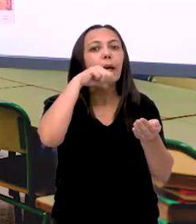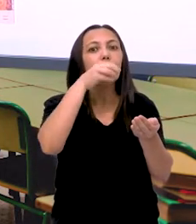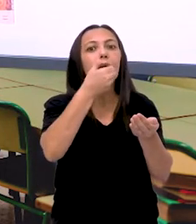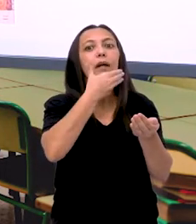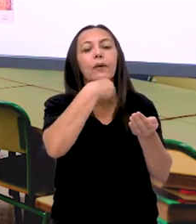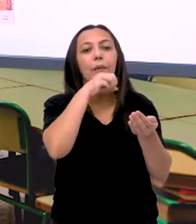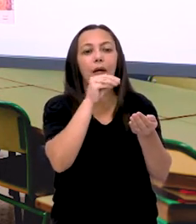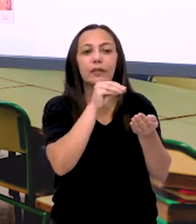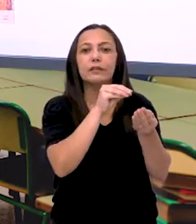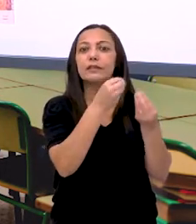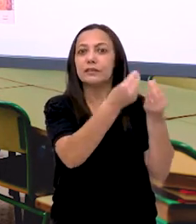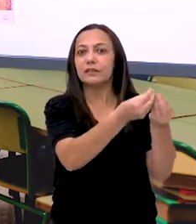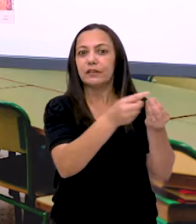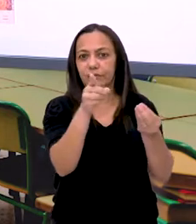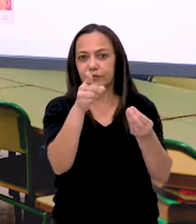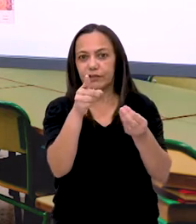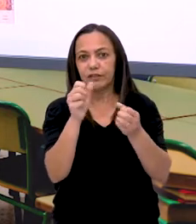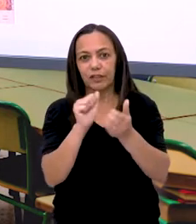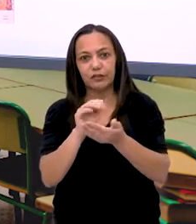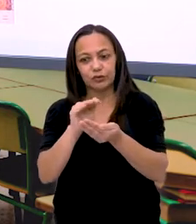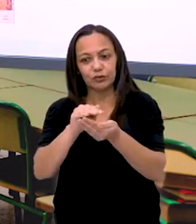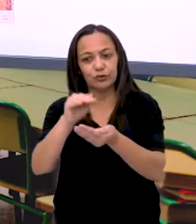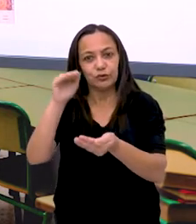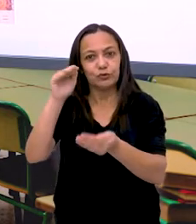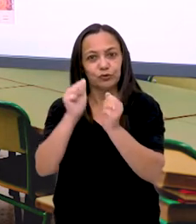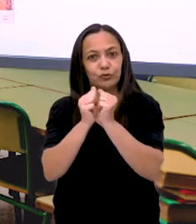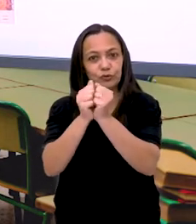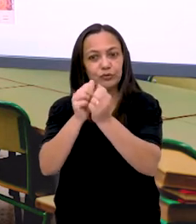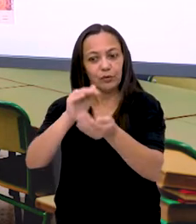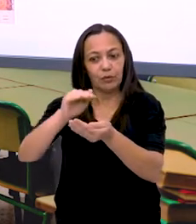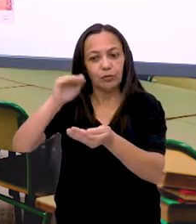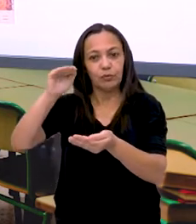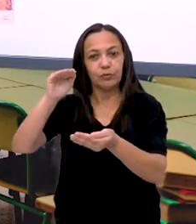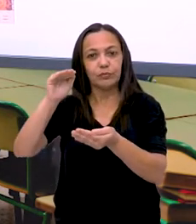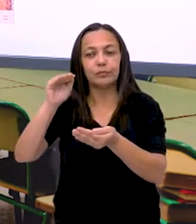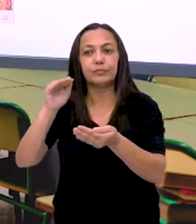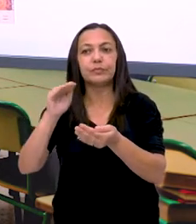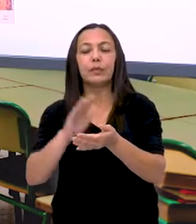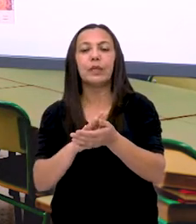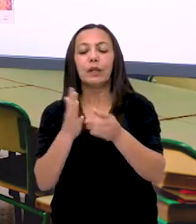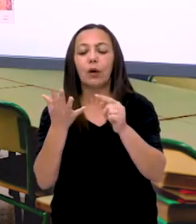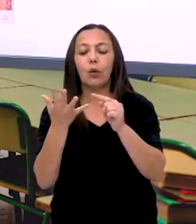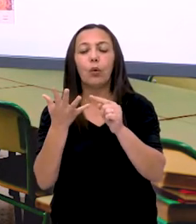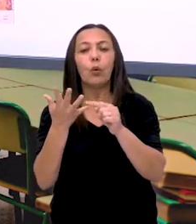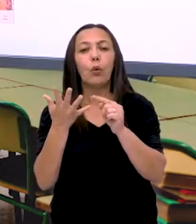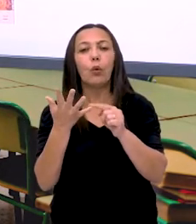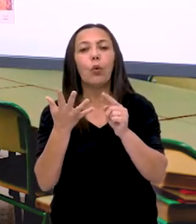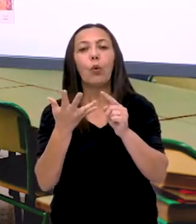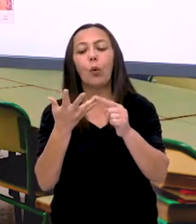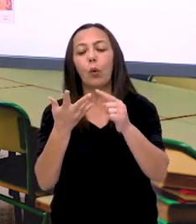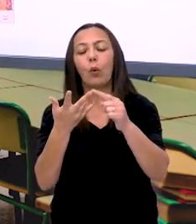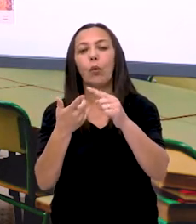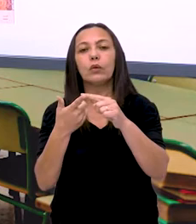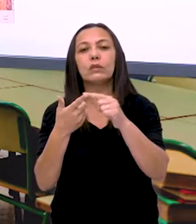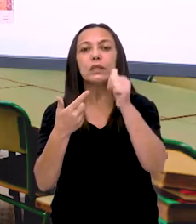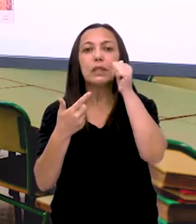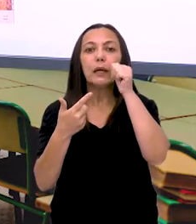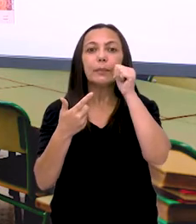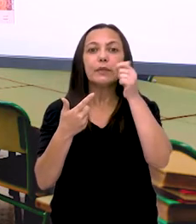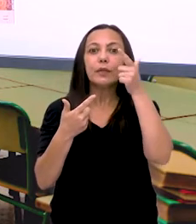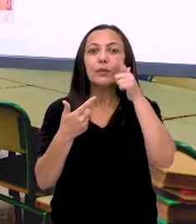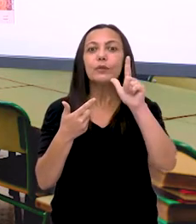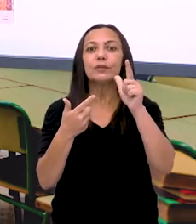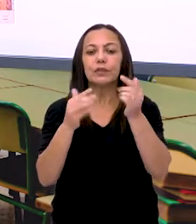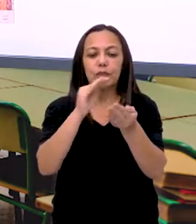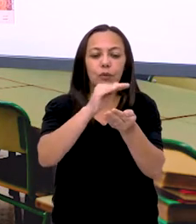E você junta as moedinhas também? Vamos poupar, hein? Conte o que ela já conseguiu juntar.